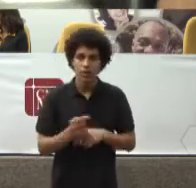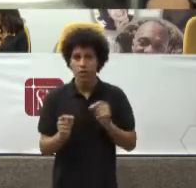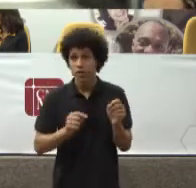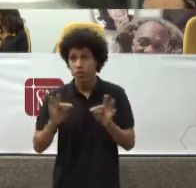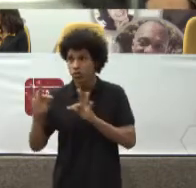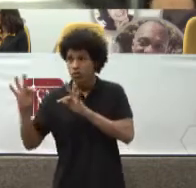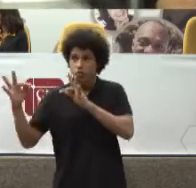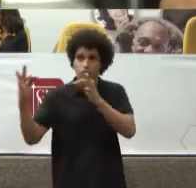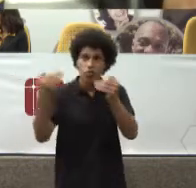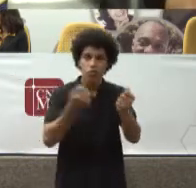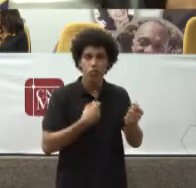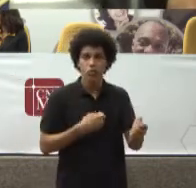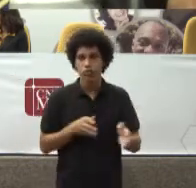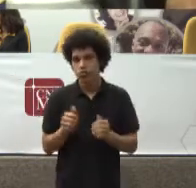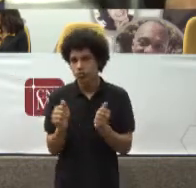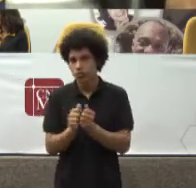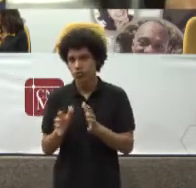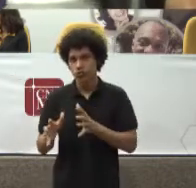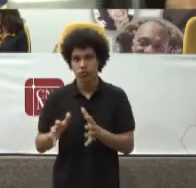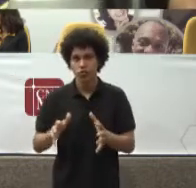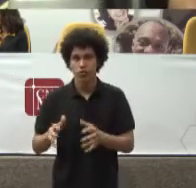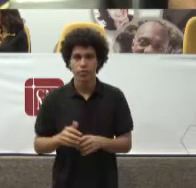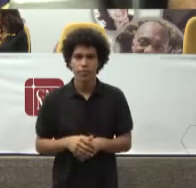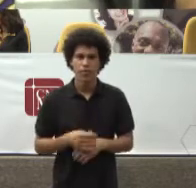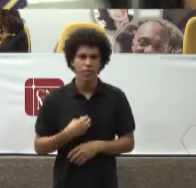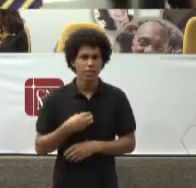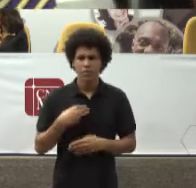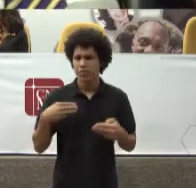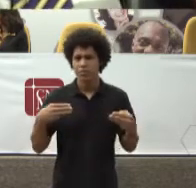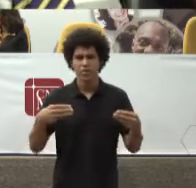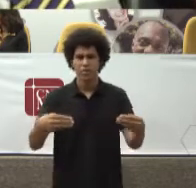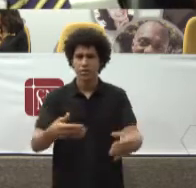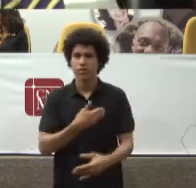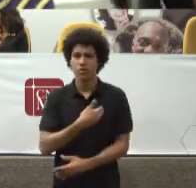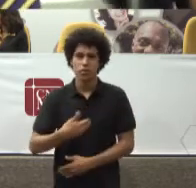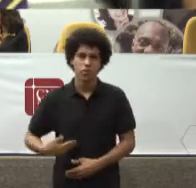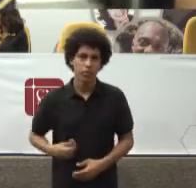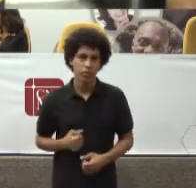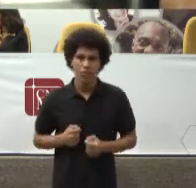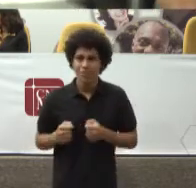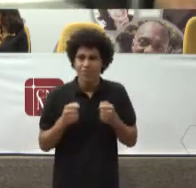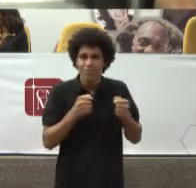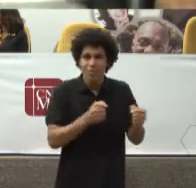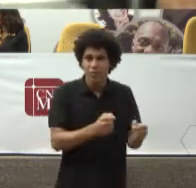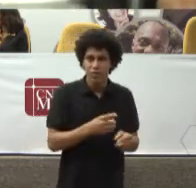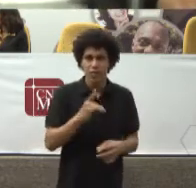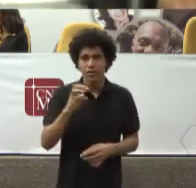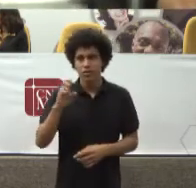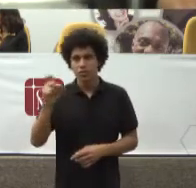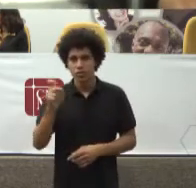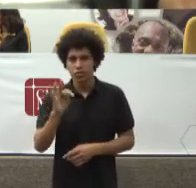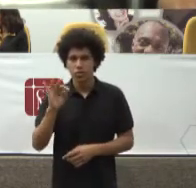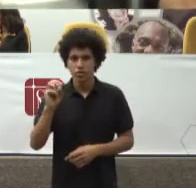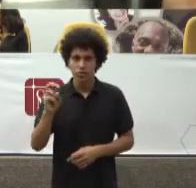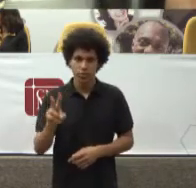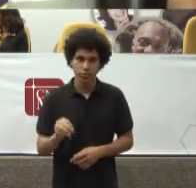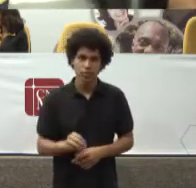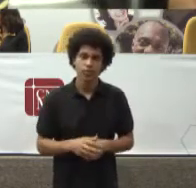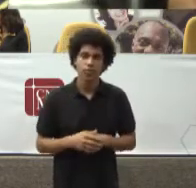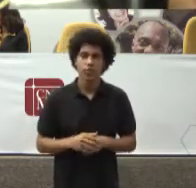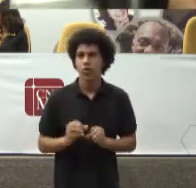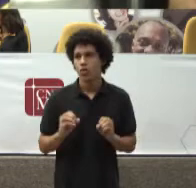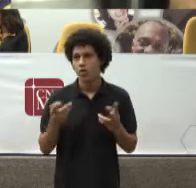os atores Judiciário Ministério Público Poder Executivo E aí nesse aspecto As agências reguladoras